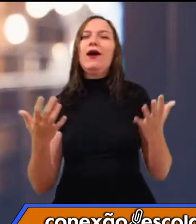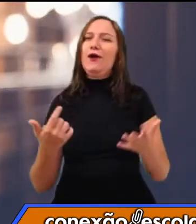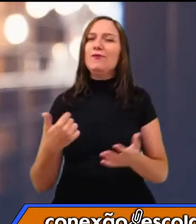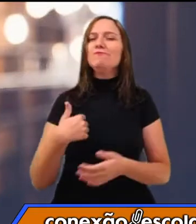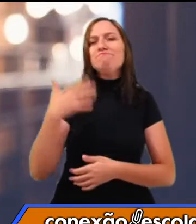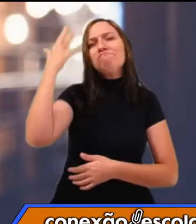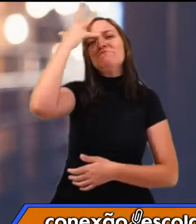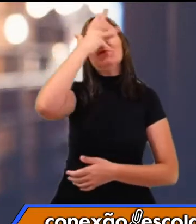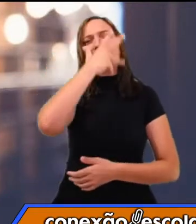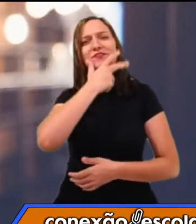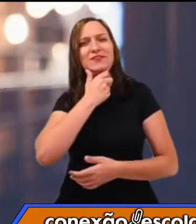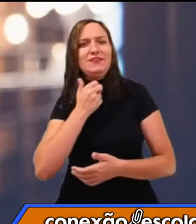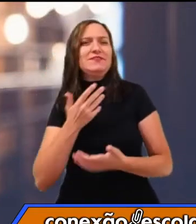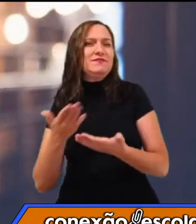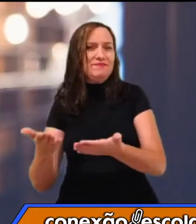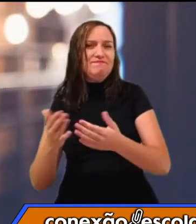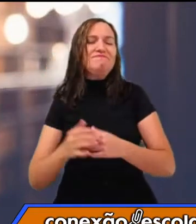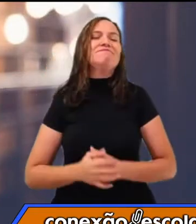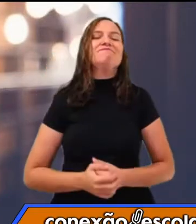que eu era bonita.